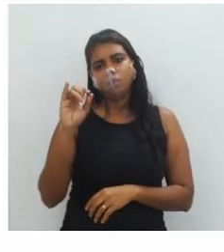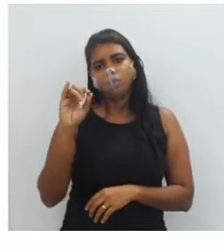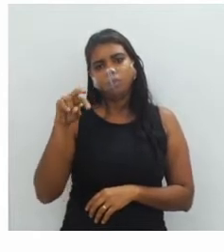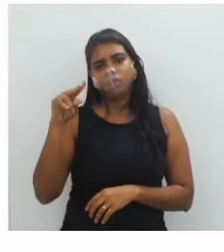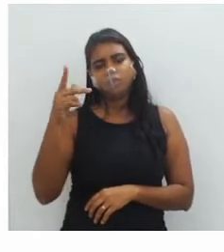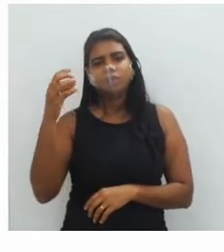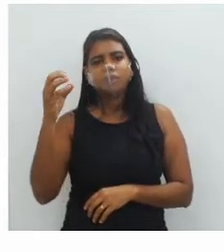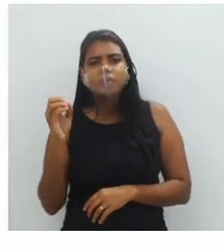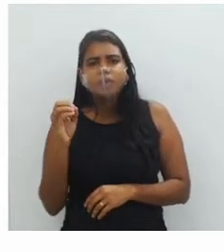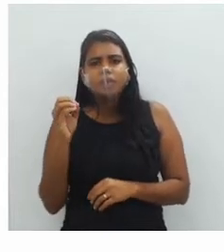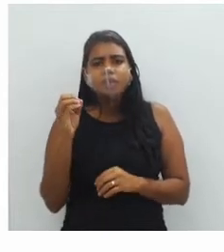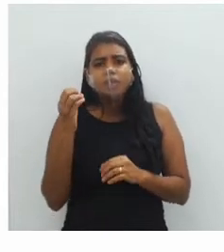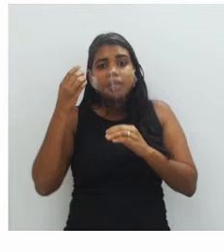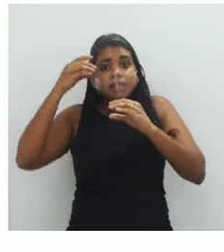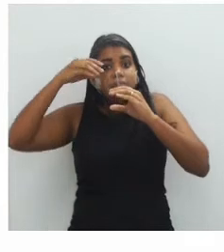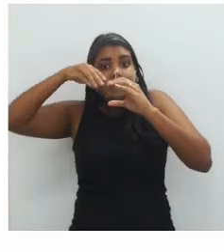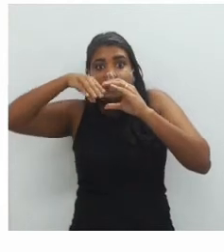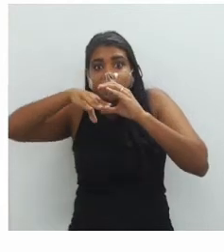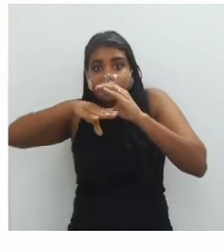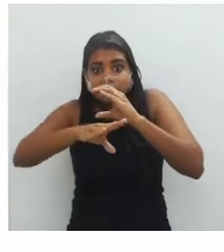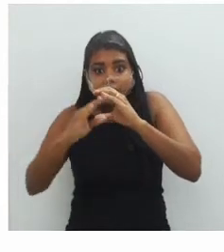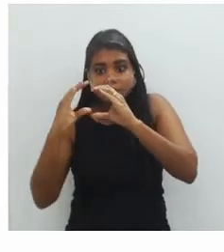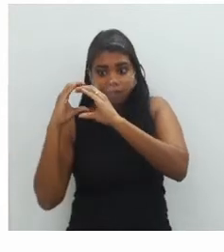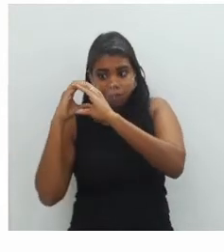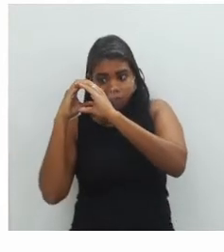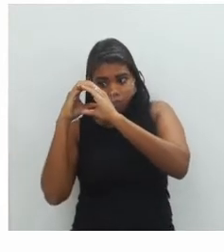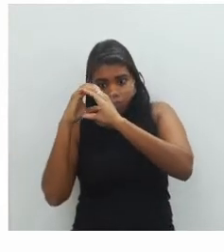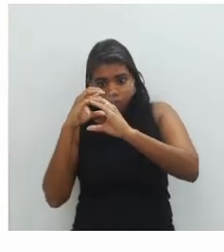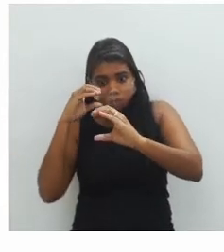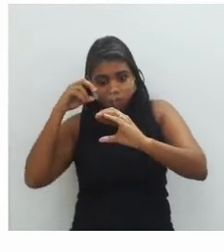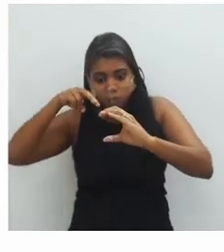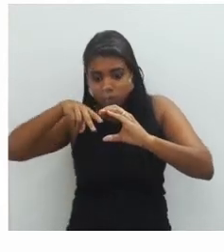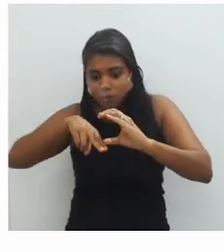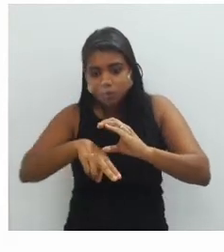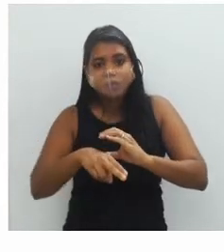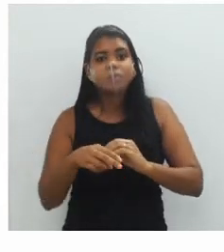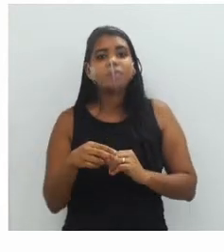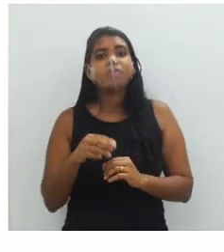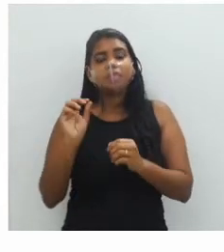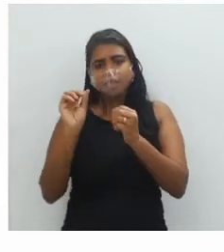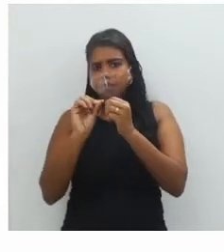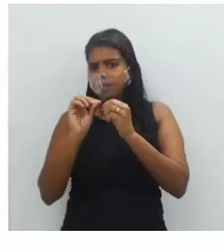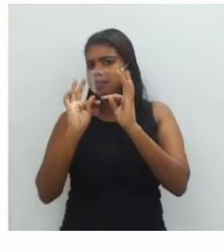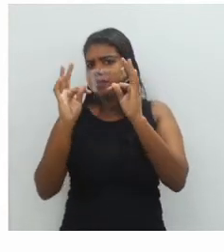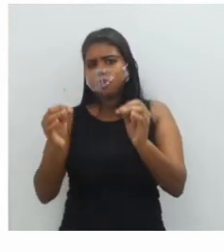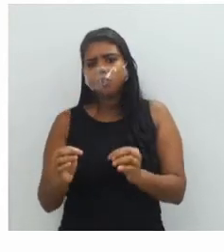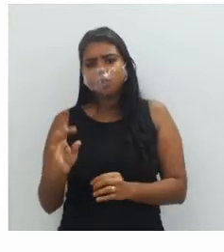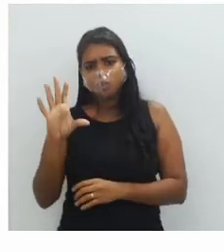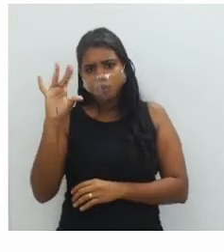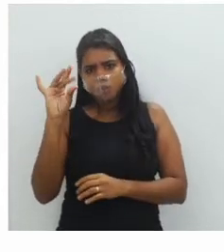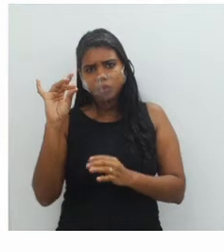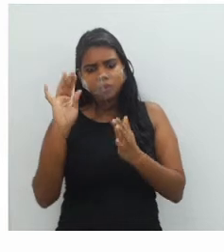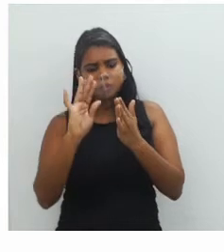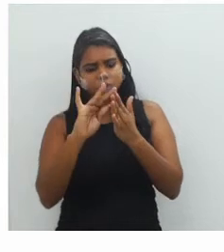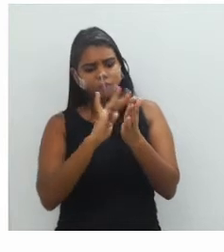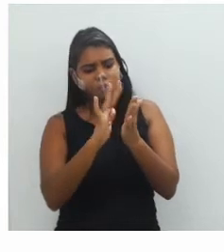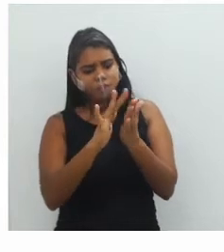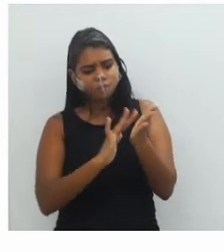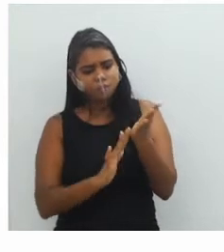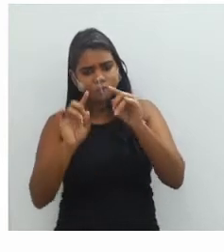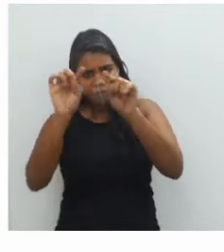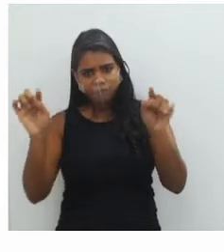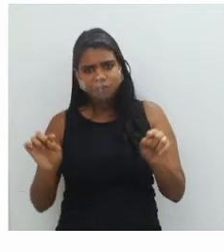impressão que a gente está entrando num túnel, né? Então, ele fez isso tudo com colagem de canudinhos plásticos coloridos.